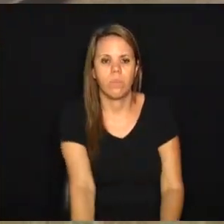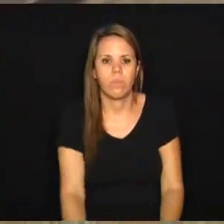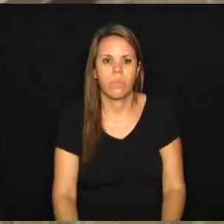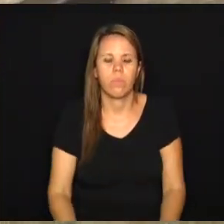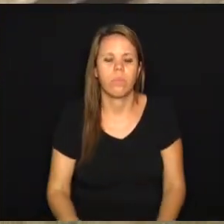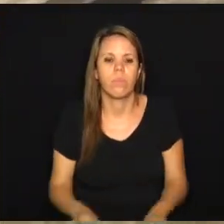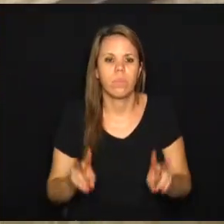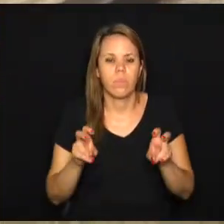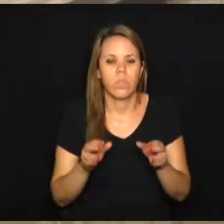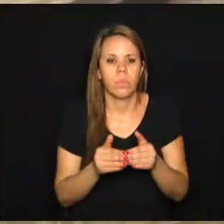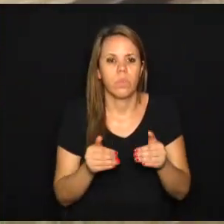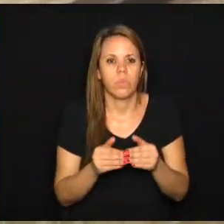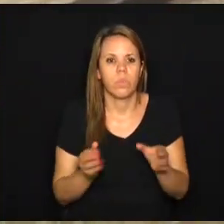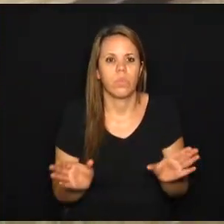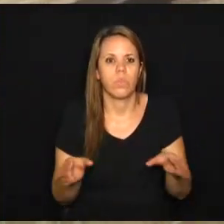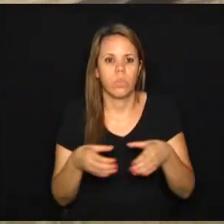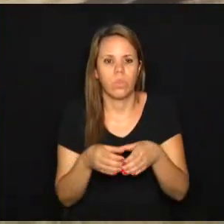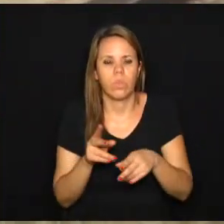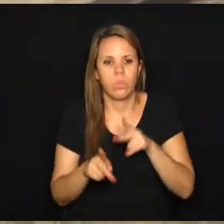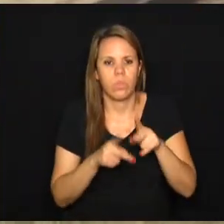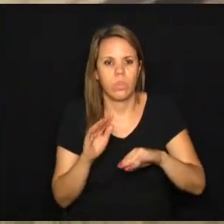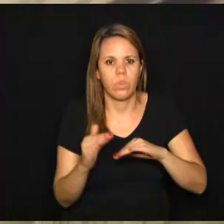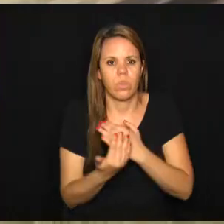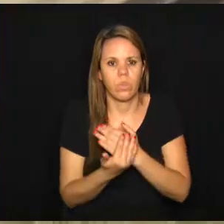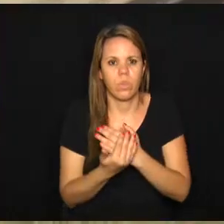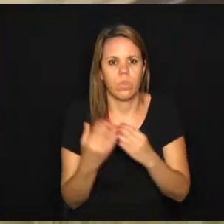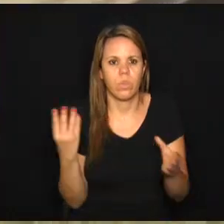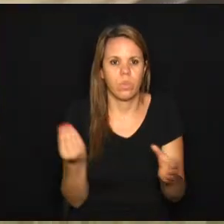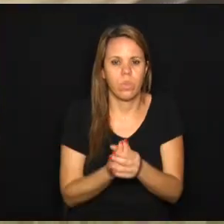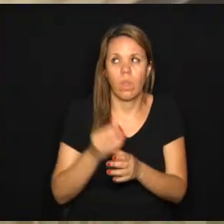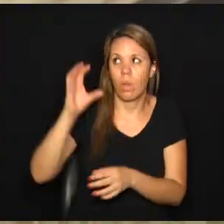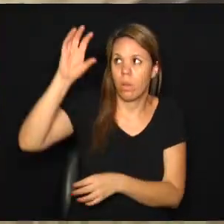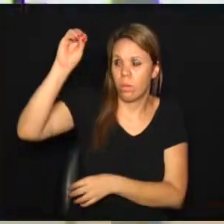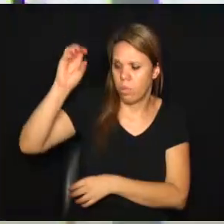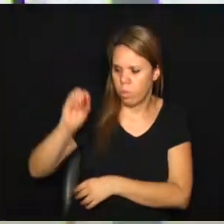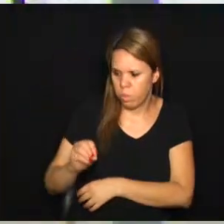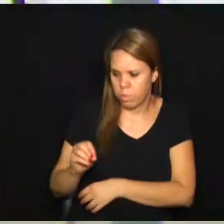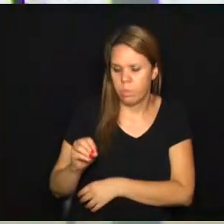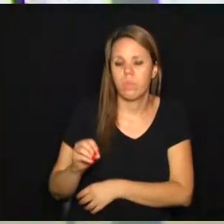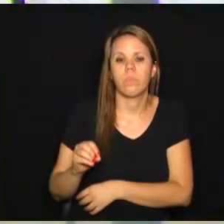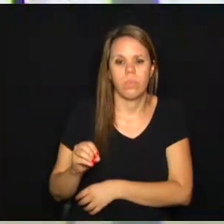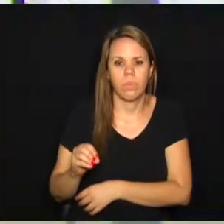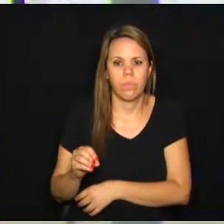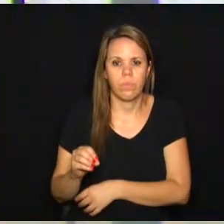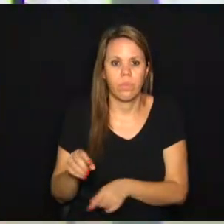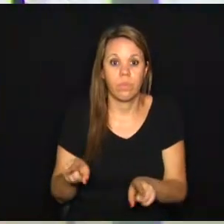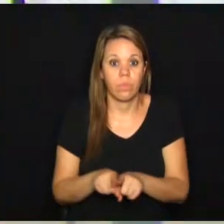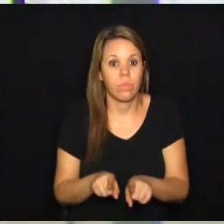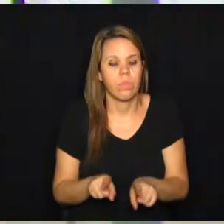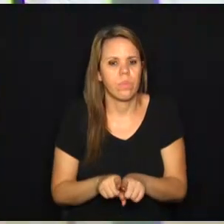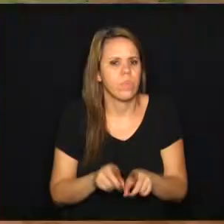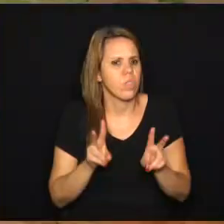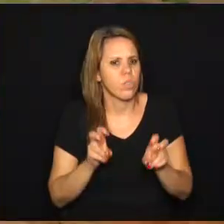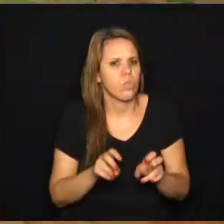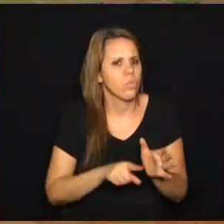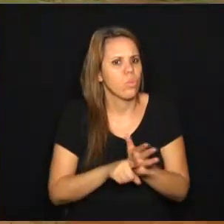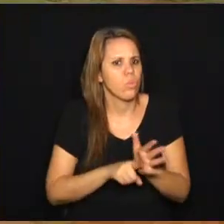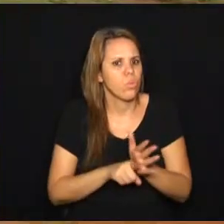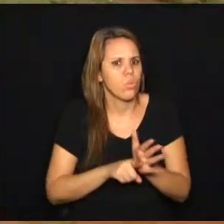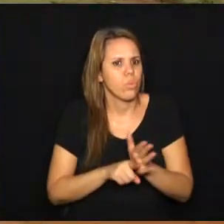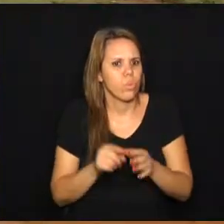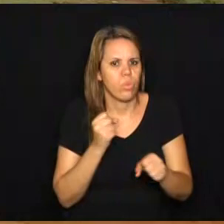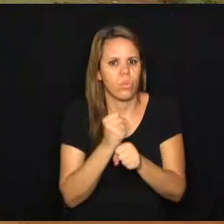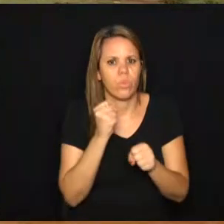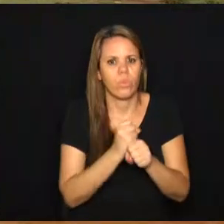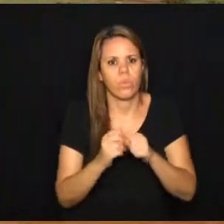de uma solicitação da comunidade, que solicita que seja instalado semáforo e tudo mais, e também a questão que trata do estudo da pavimentação